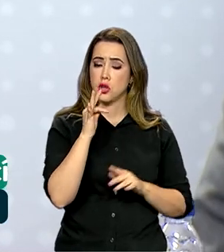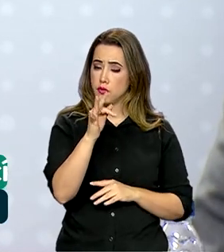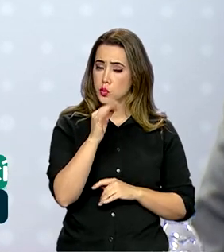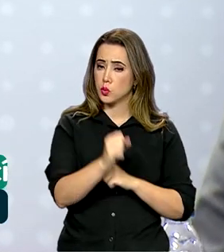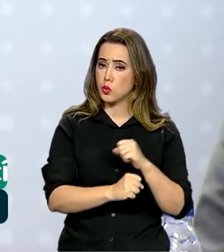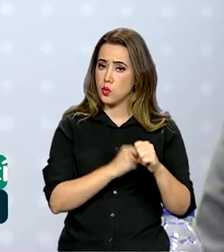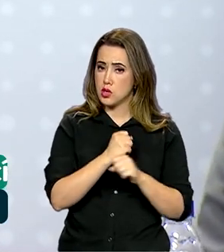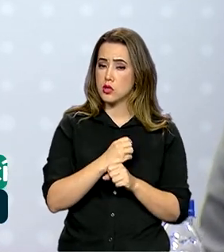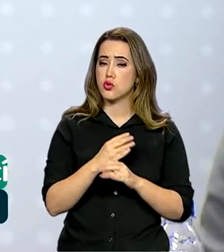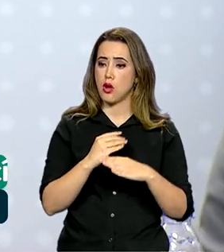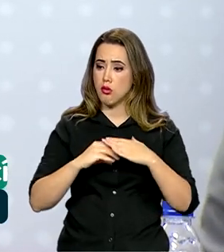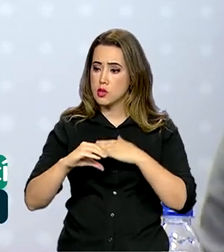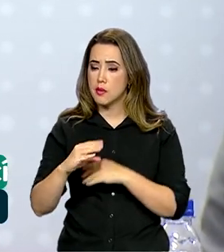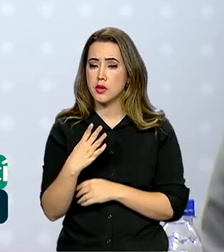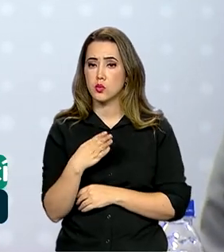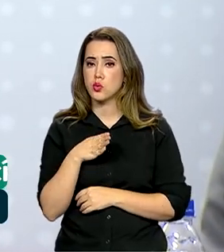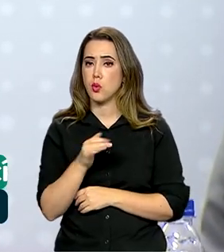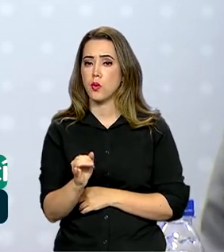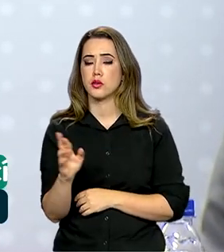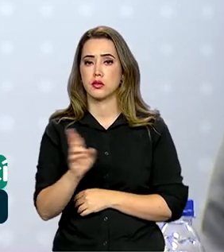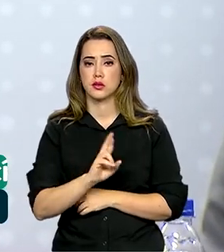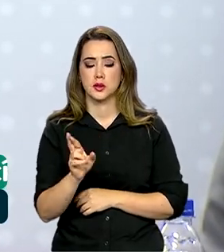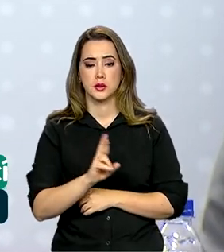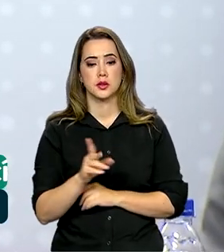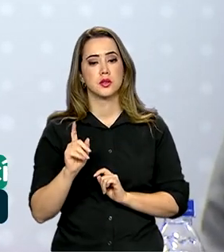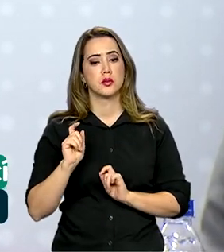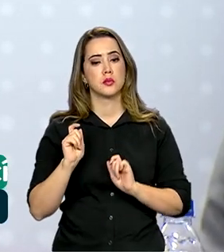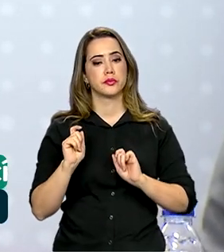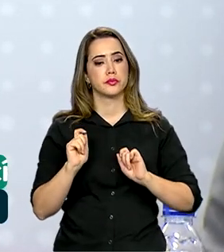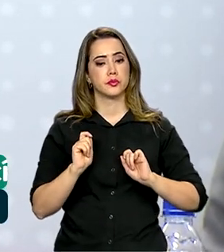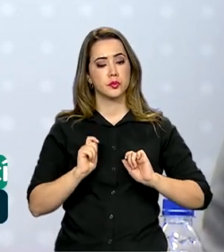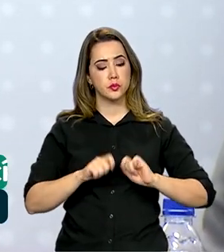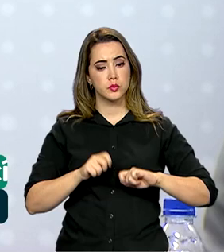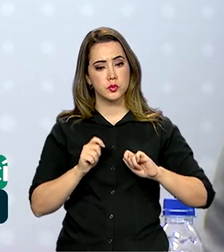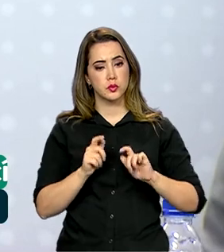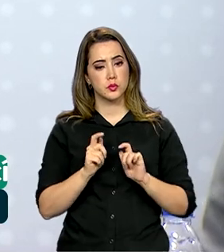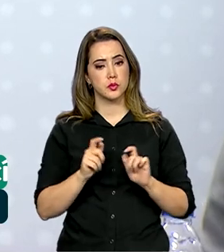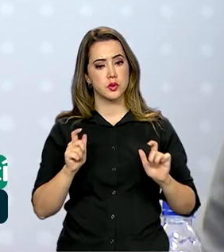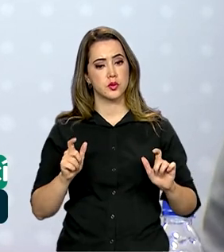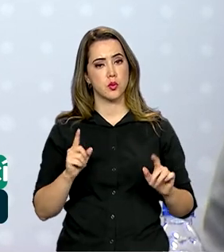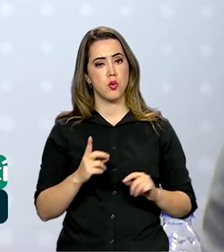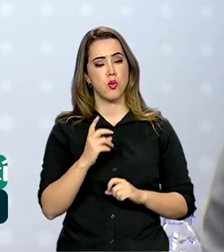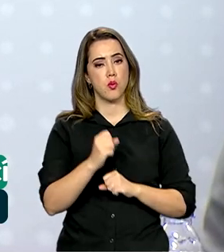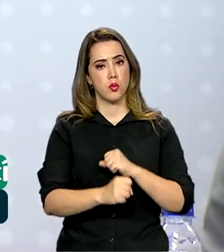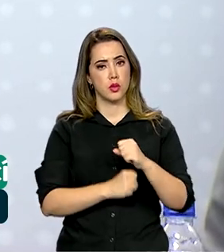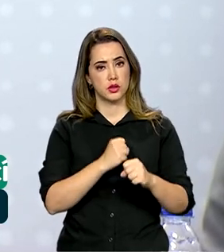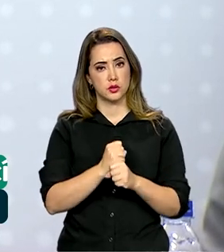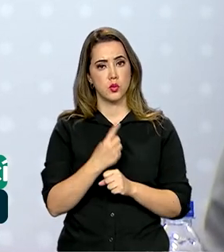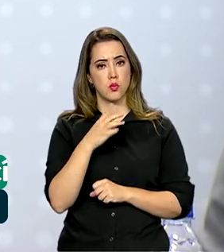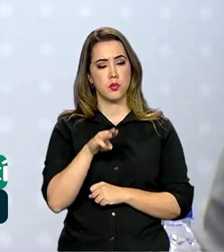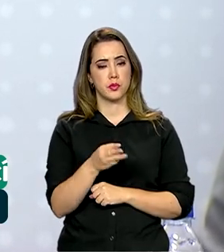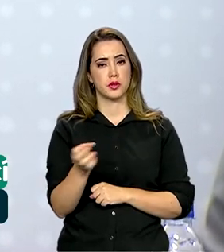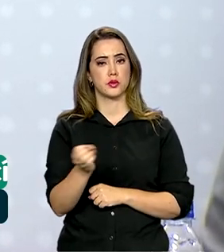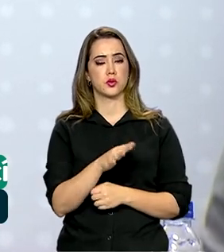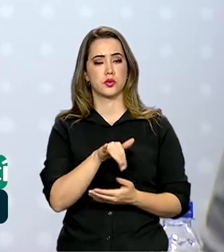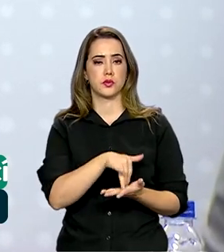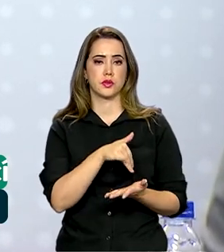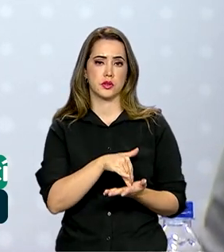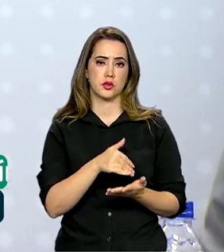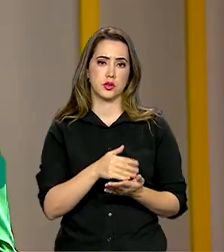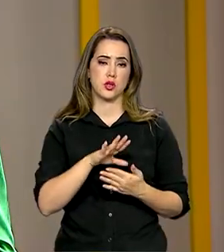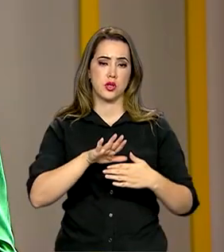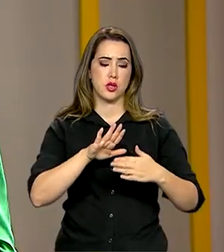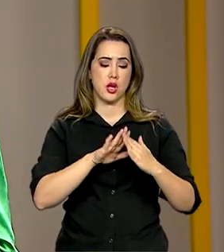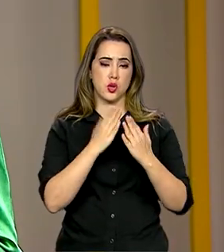4 bilhões por ano, para que a possa aumentar a cada ano 1 milhão de novas matrículas, desde a creche até o ensino